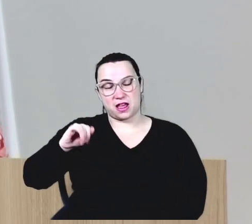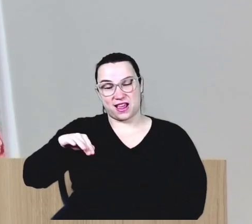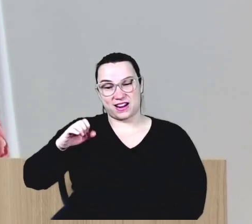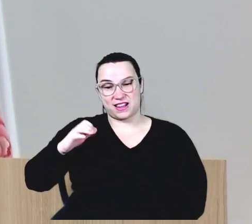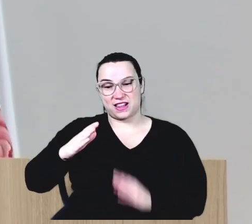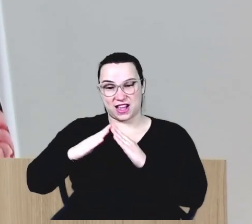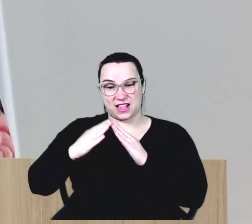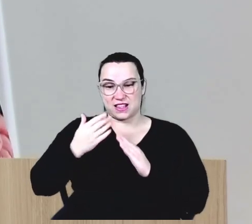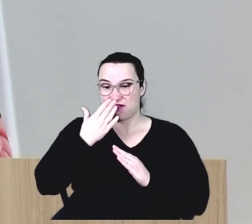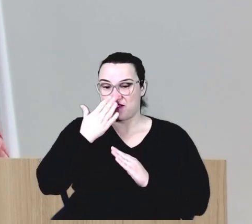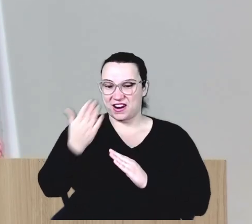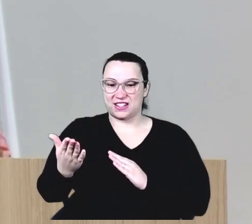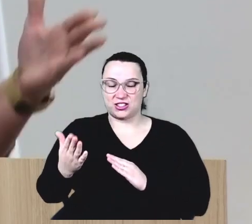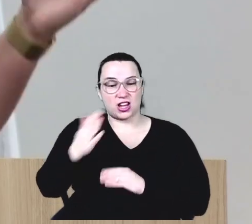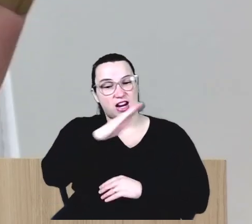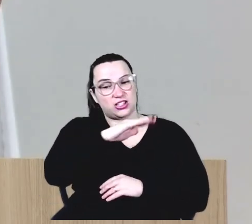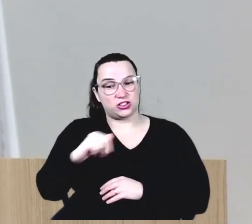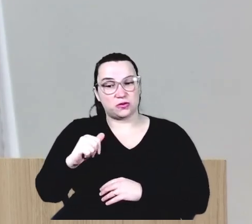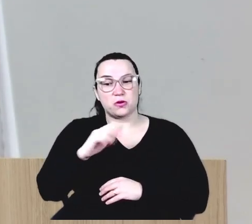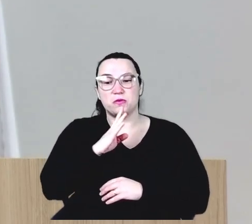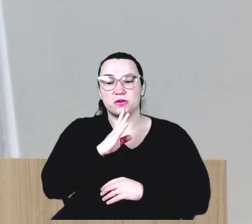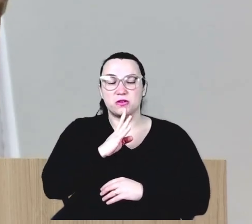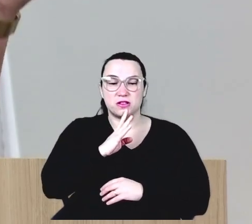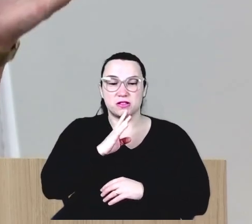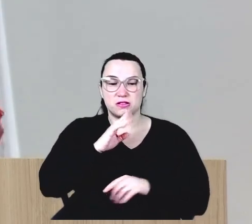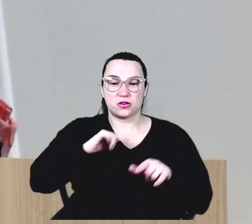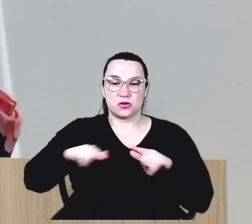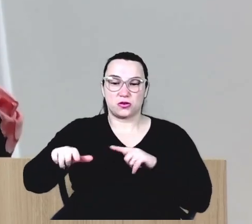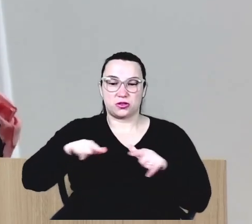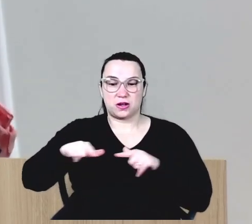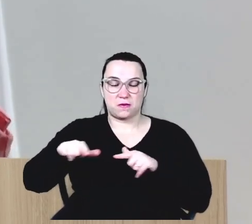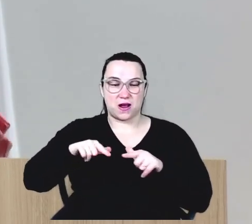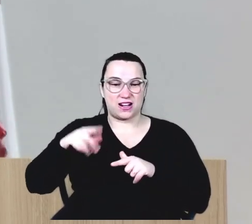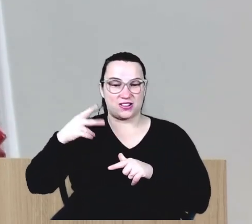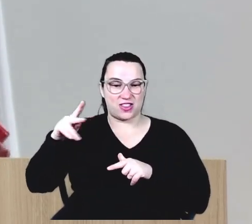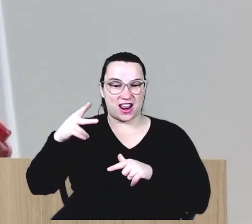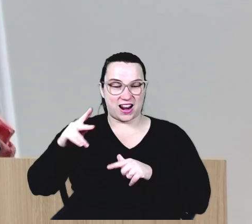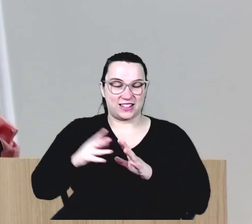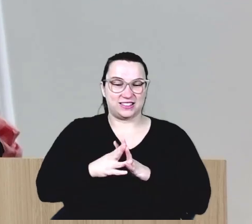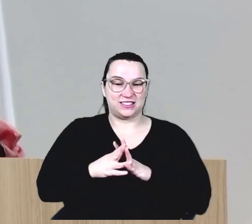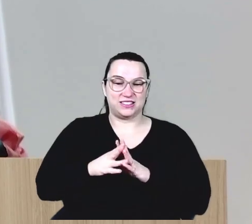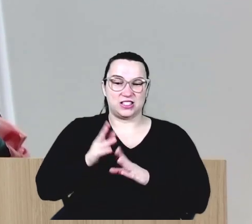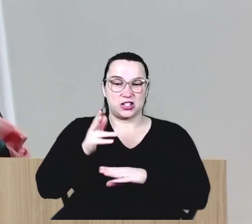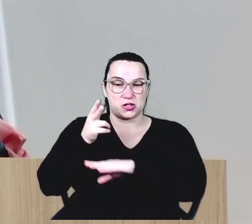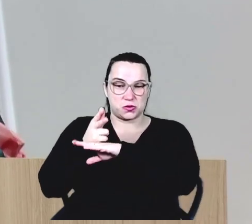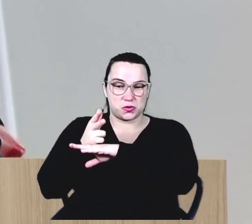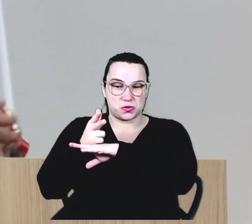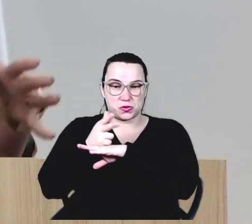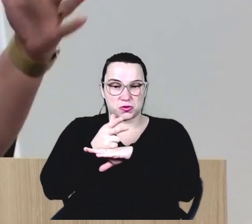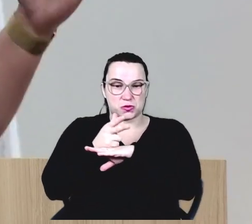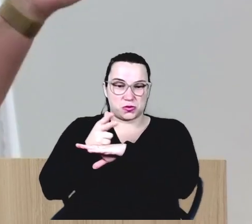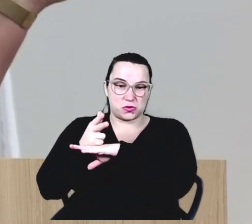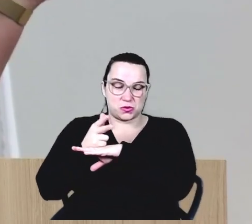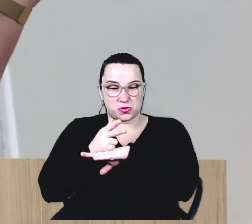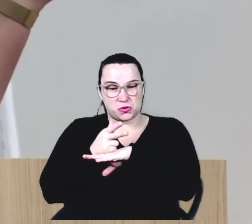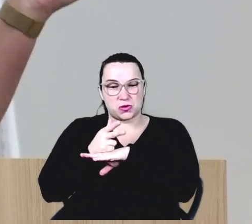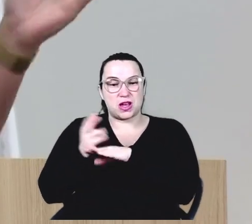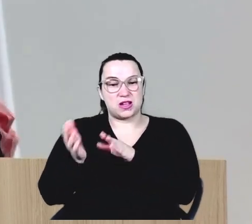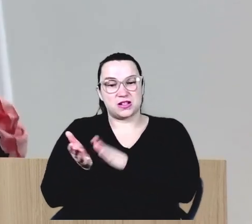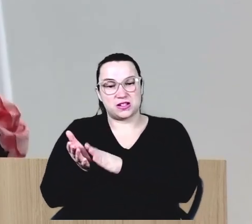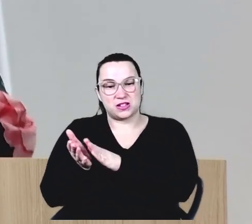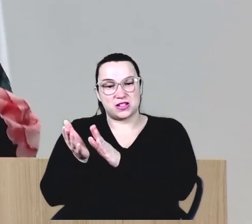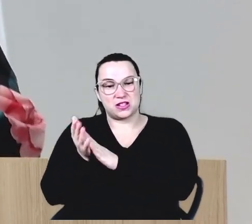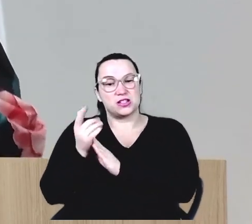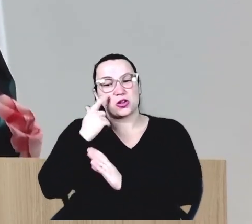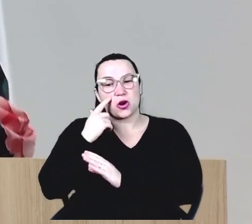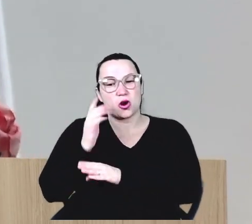Então, ela me chamou para conhecer o trabalho que ela faz na casa dela, e eu filmei. E aí, como ia ter esse reconhecimento, falei, nada melhor que passar aqui